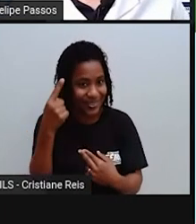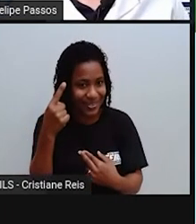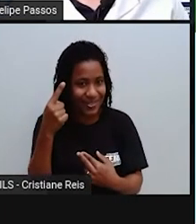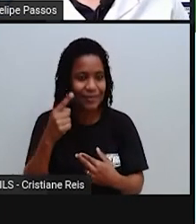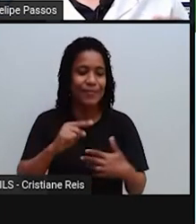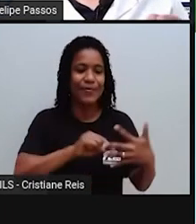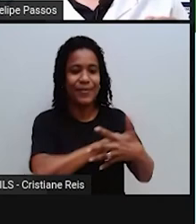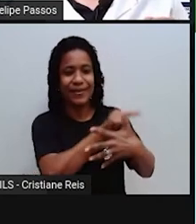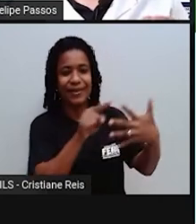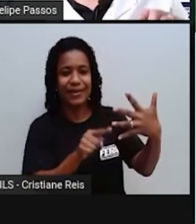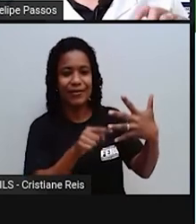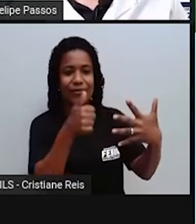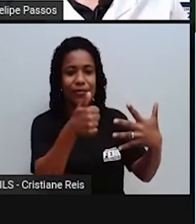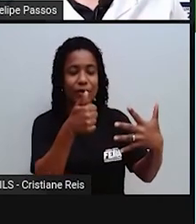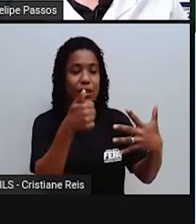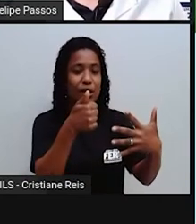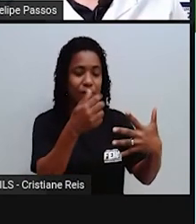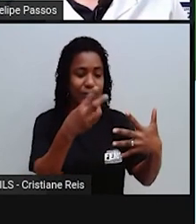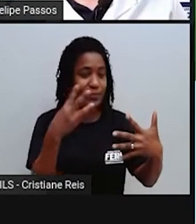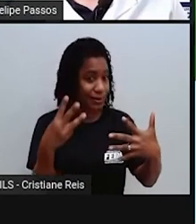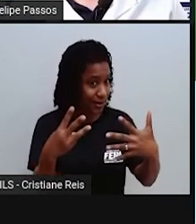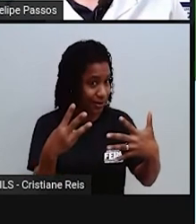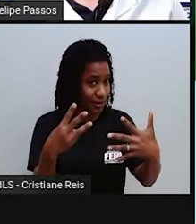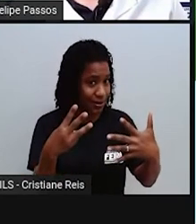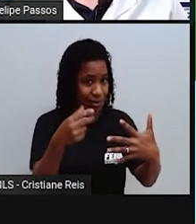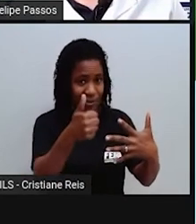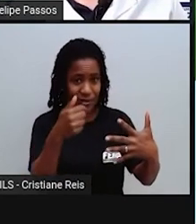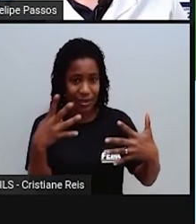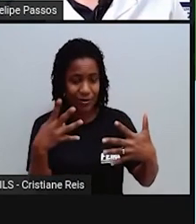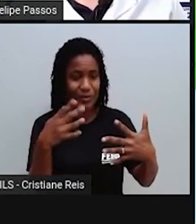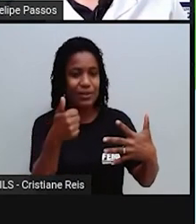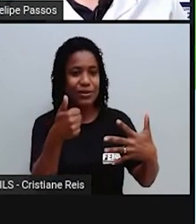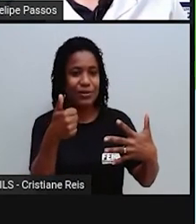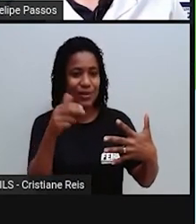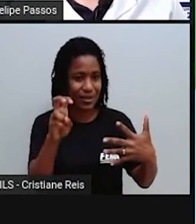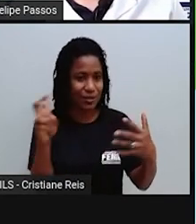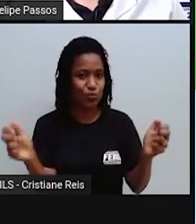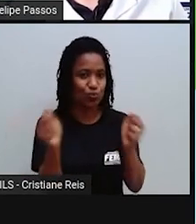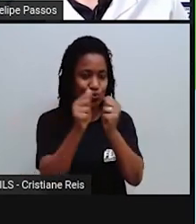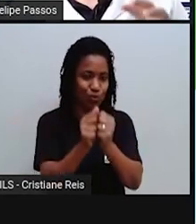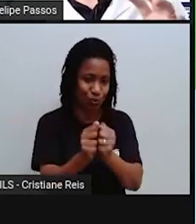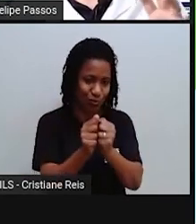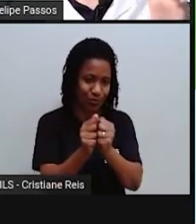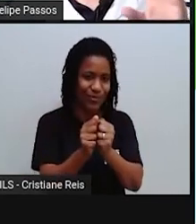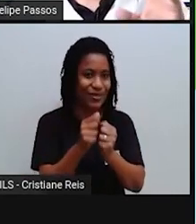já vou falar o 13, o 14 e o 15 juntos, tá?